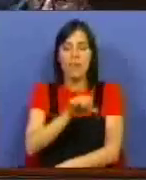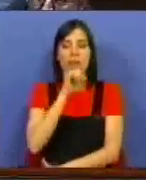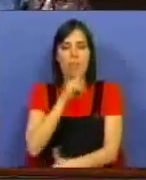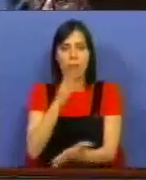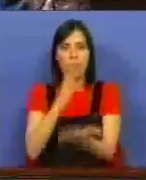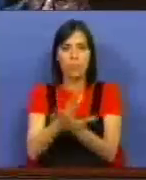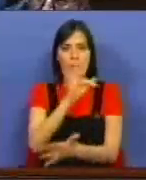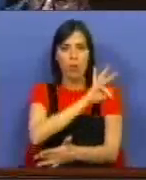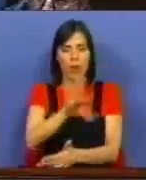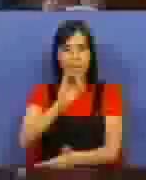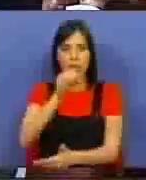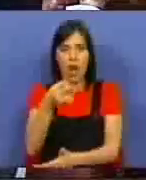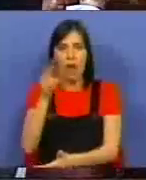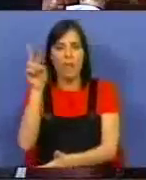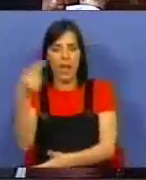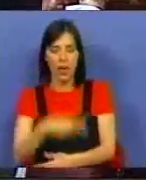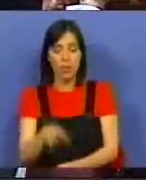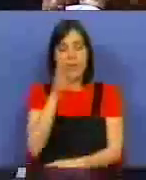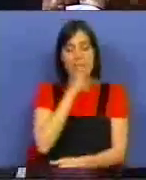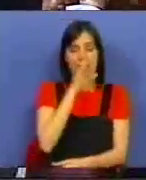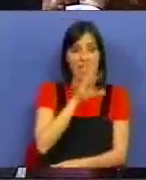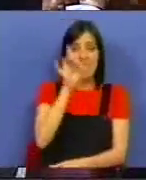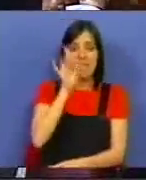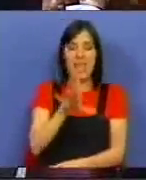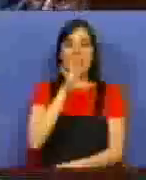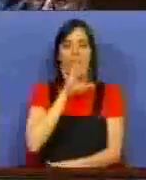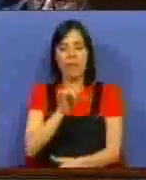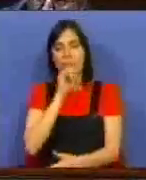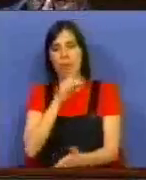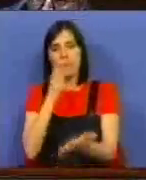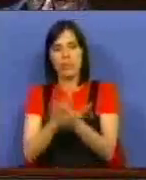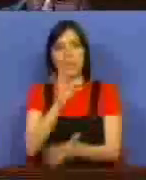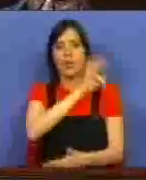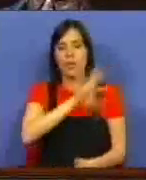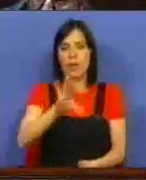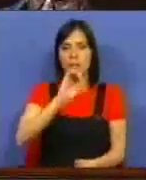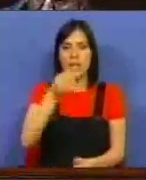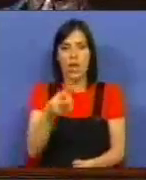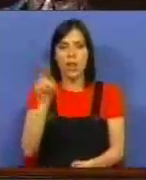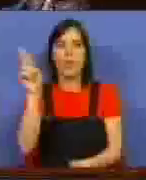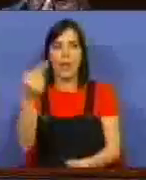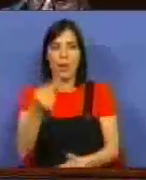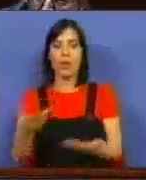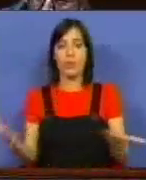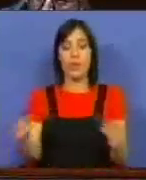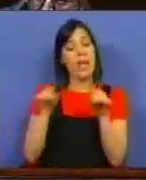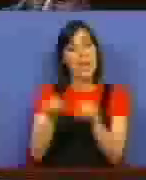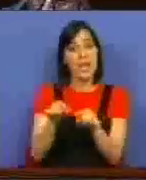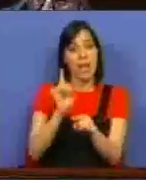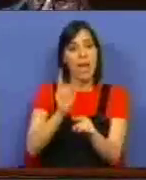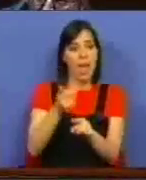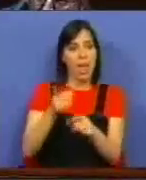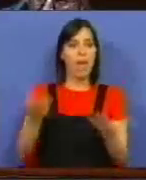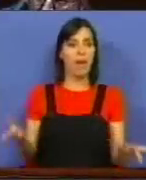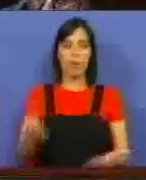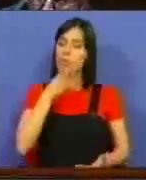chegar a 409 euros. Se tiverem 6 filhos pode chegar a 409 euros. É isso que